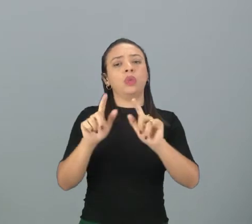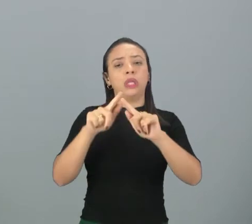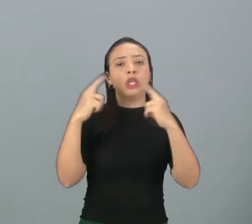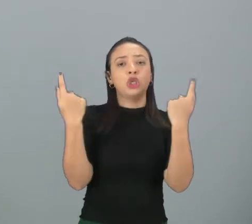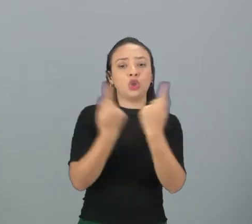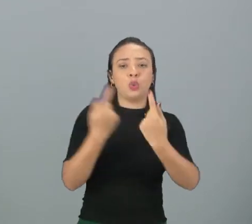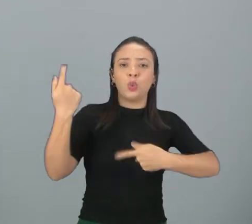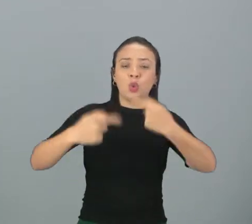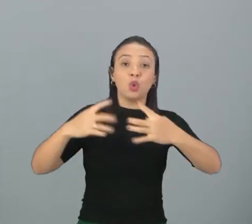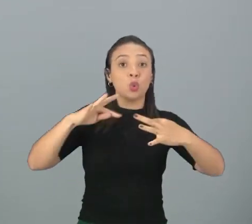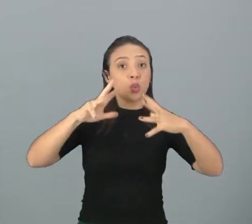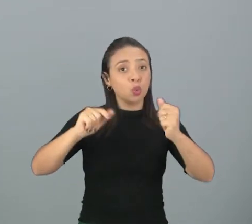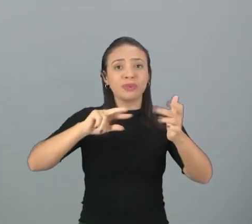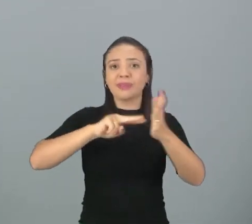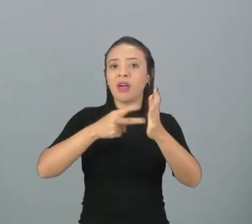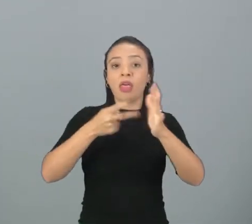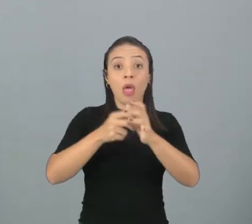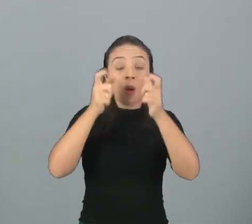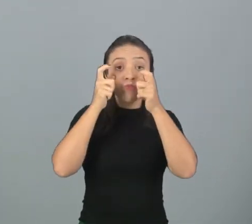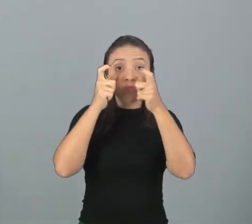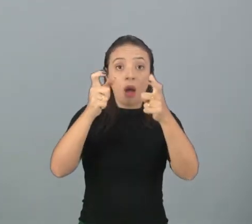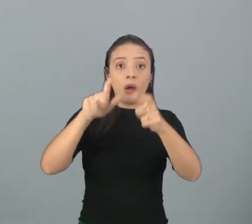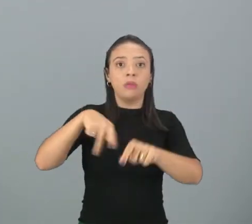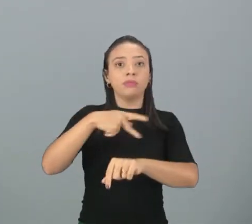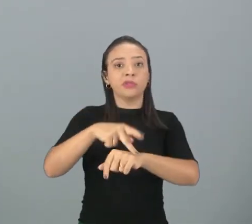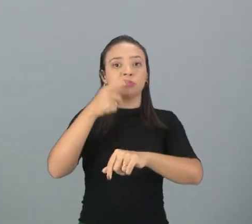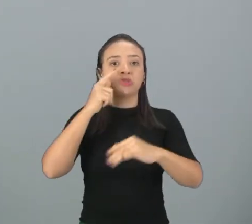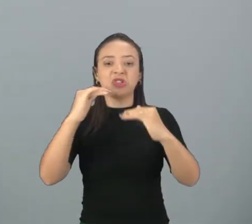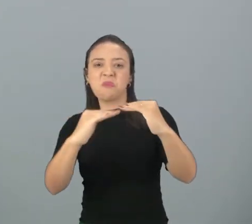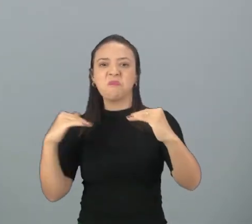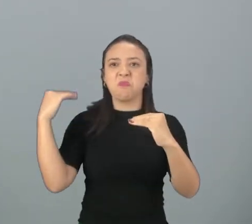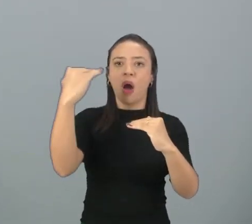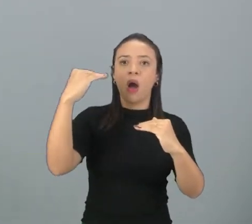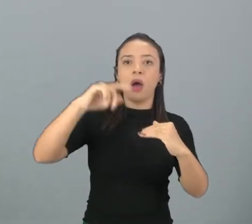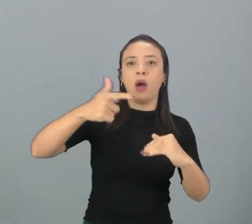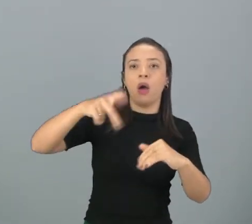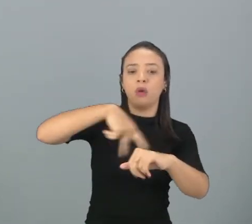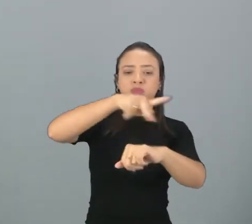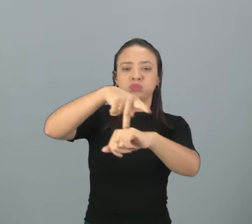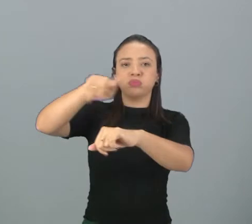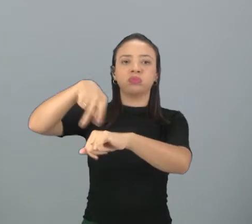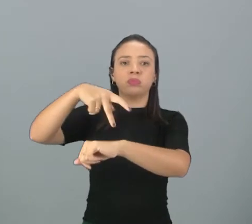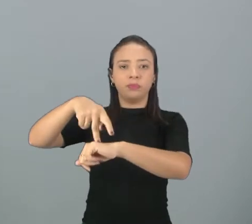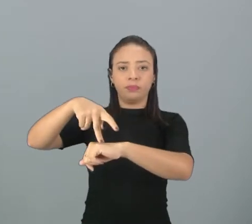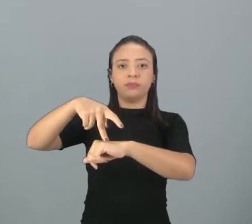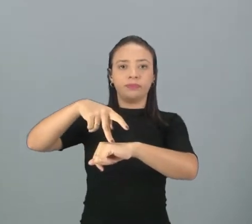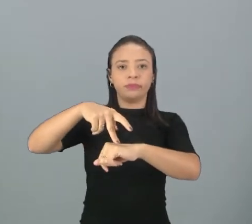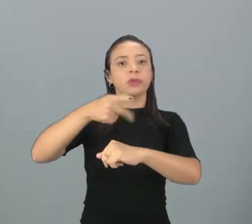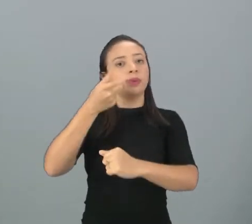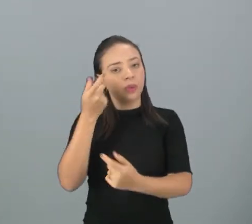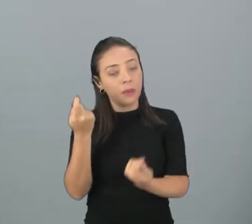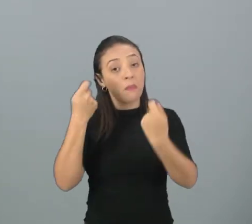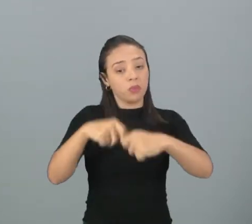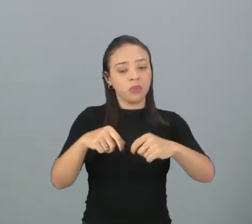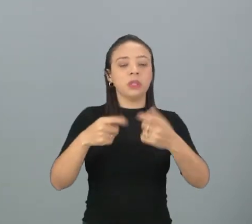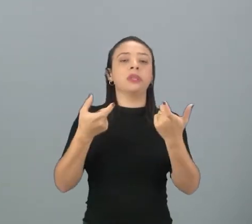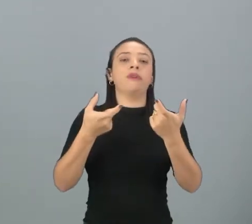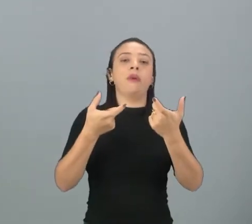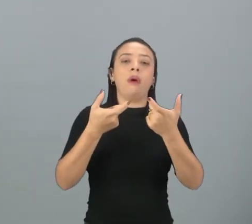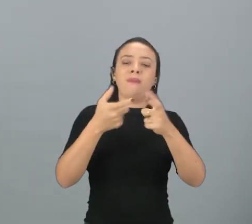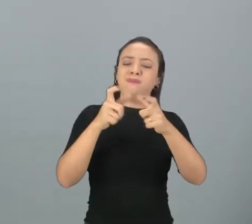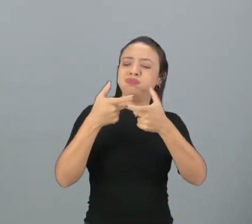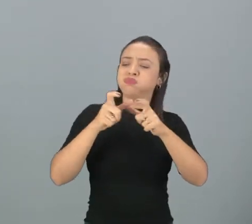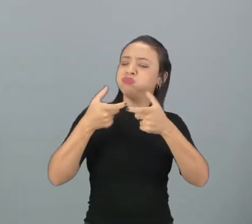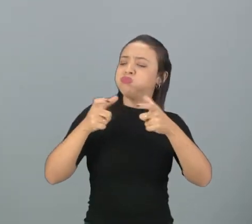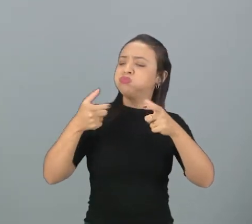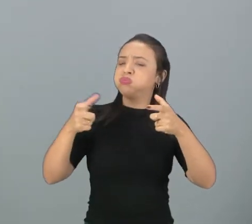interesses desses países de se sobrepor às outras nações e poder crescer cada vez mais no